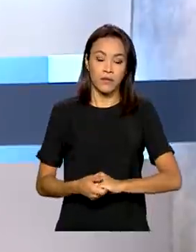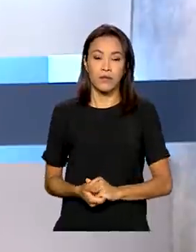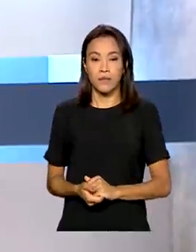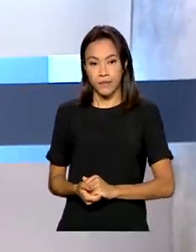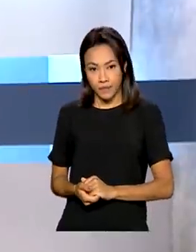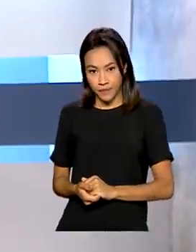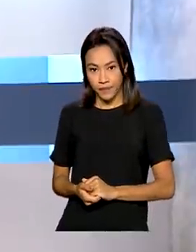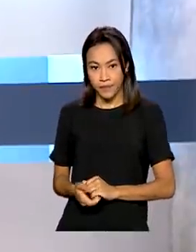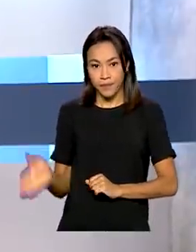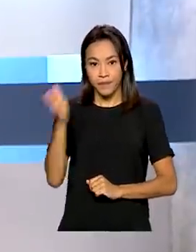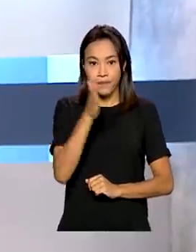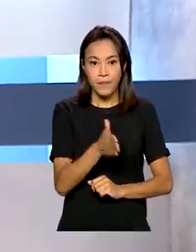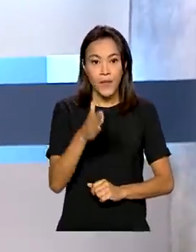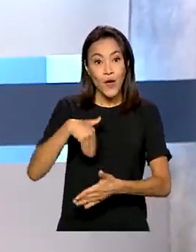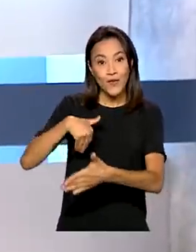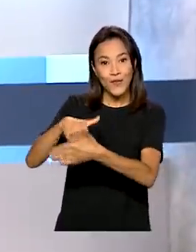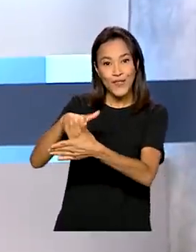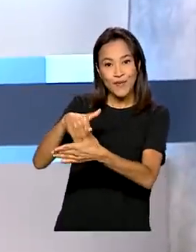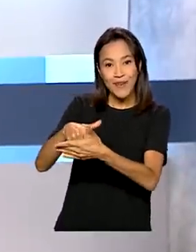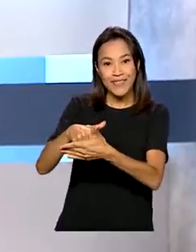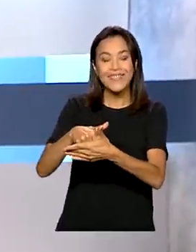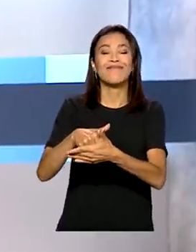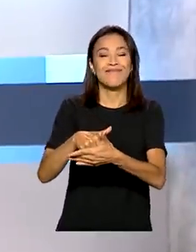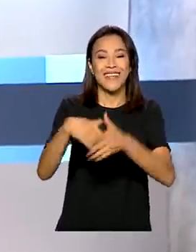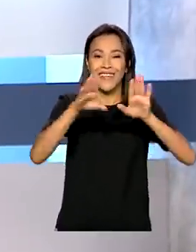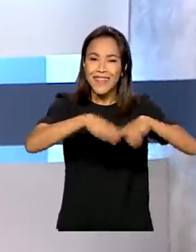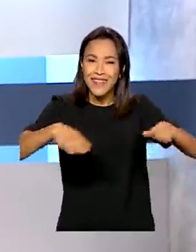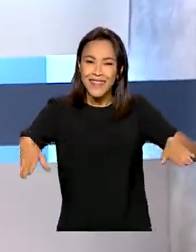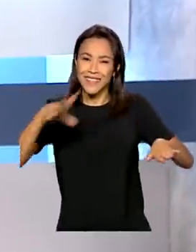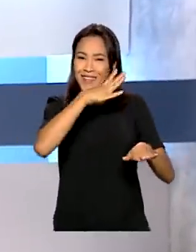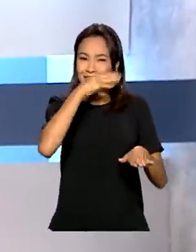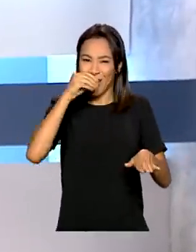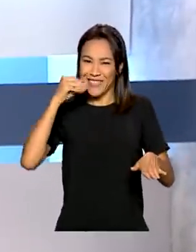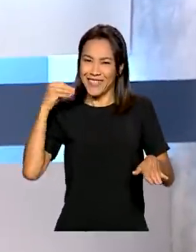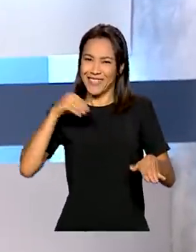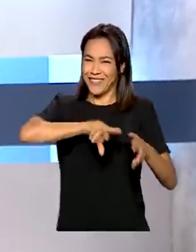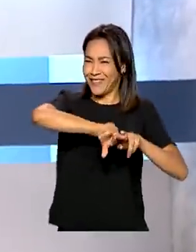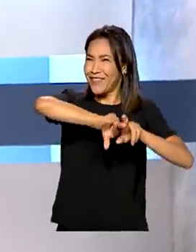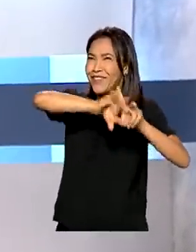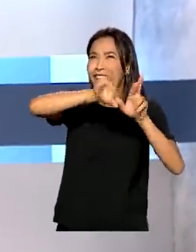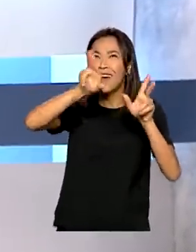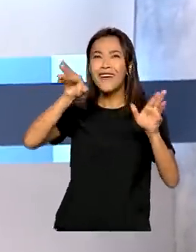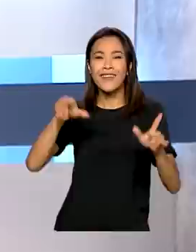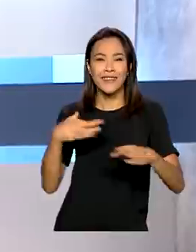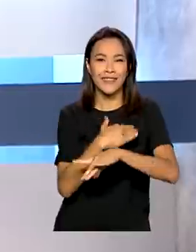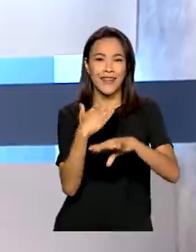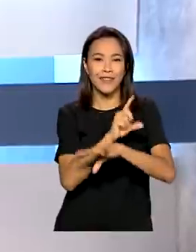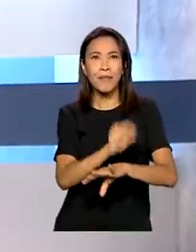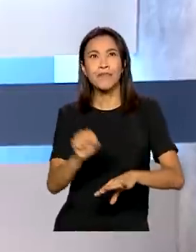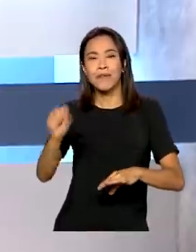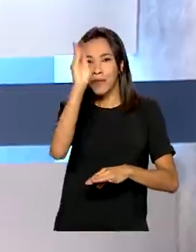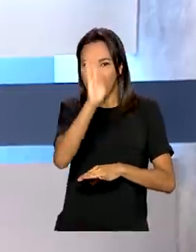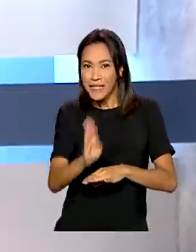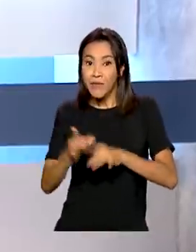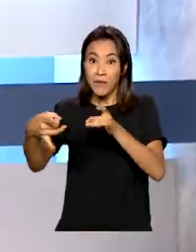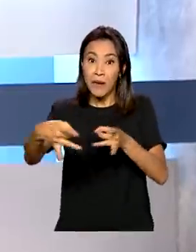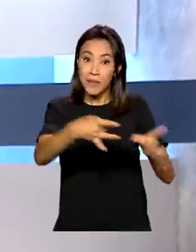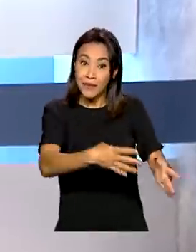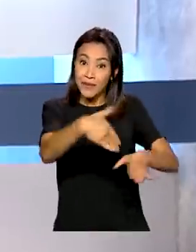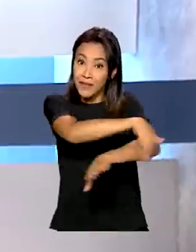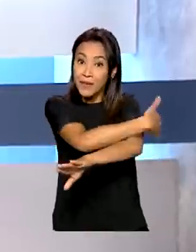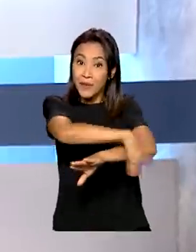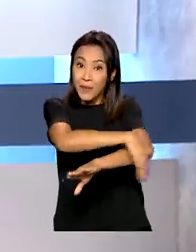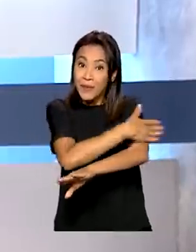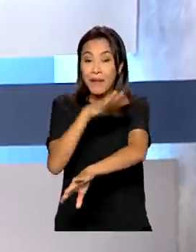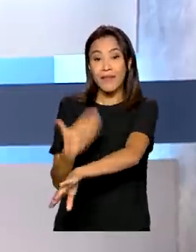Por meio do futebol, crianças e adolescentes de várias cidades do país estão deixando as ruas para praticar